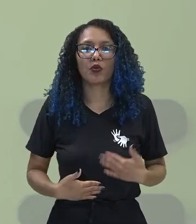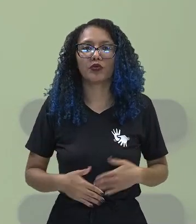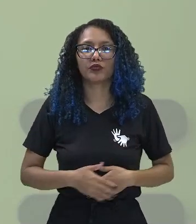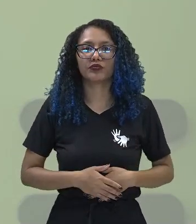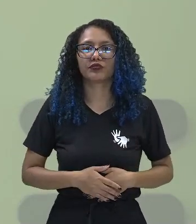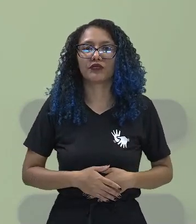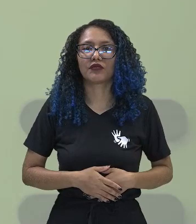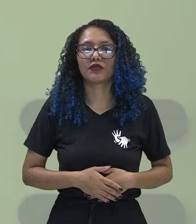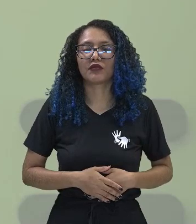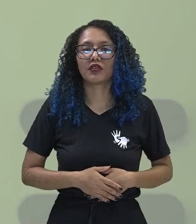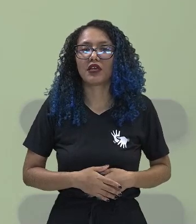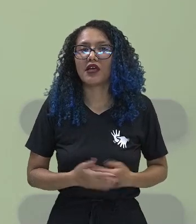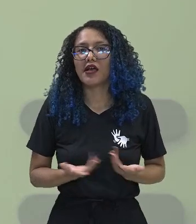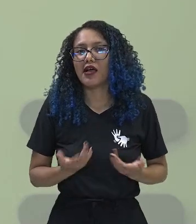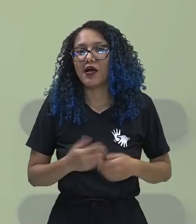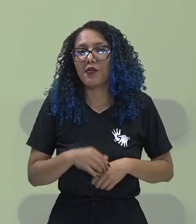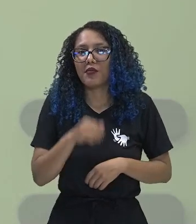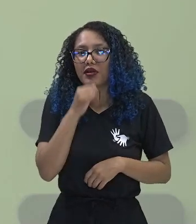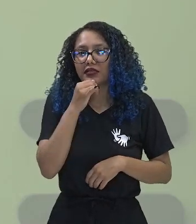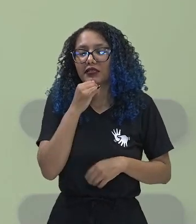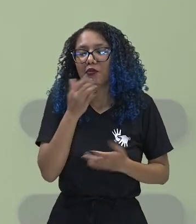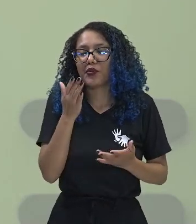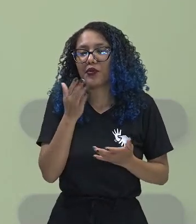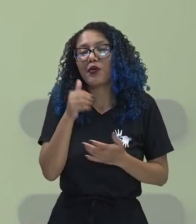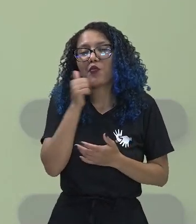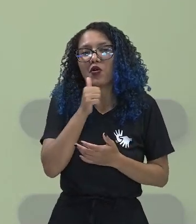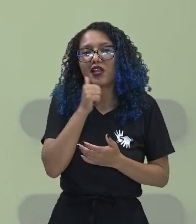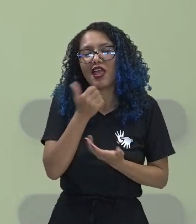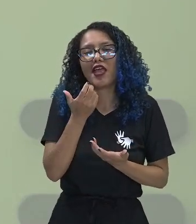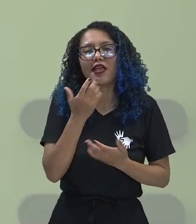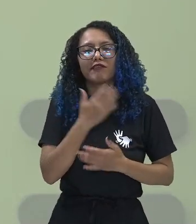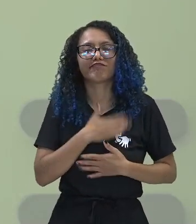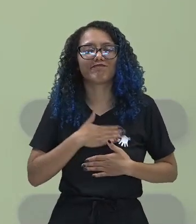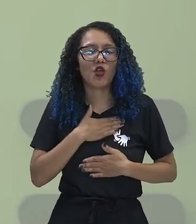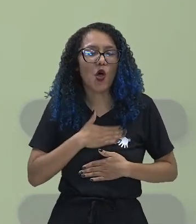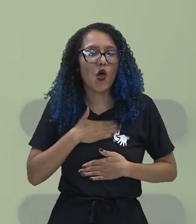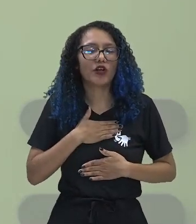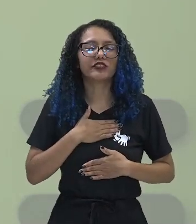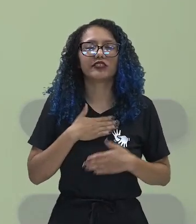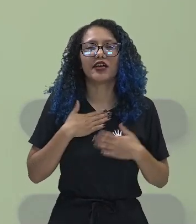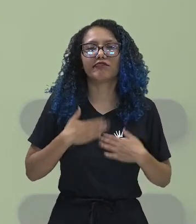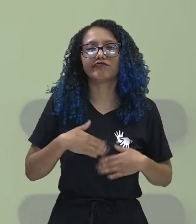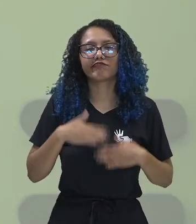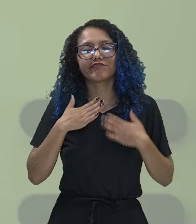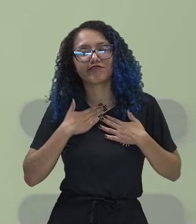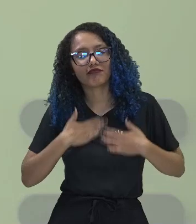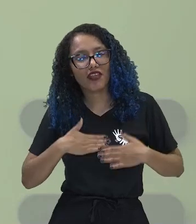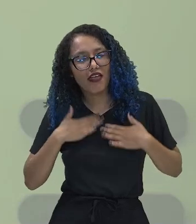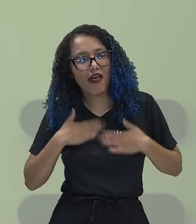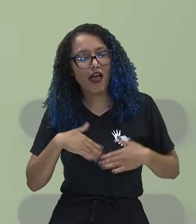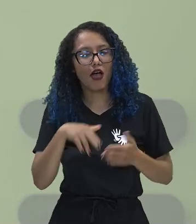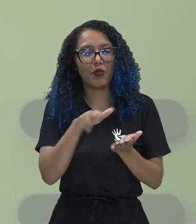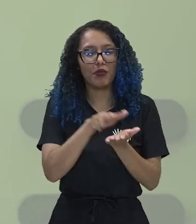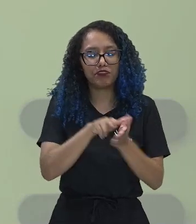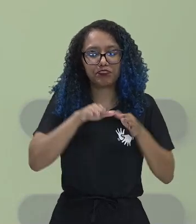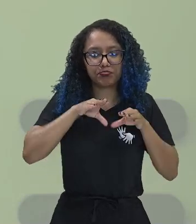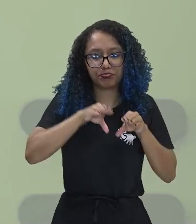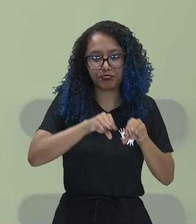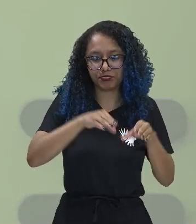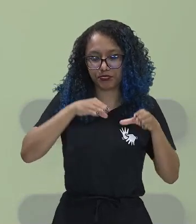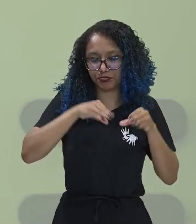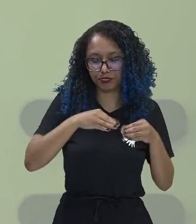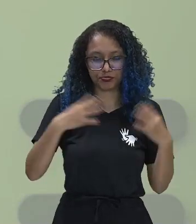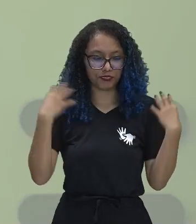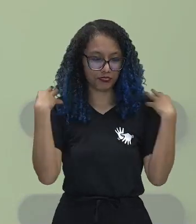estética porque as mulheres que gostam muito de relaxar em spa e fazer massagem,